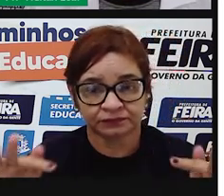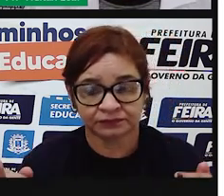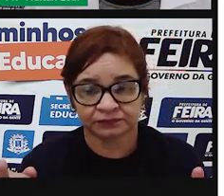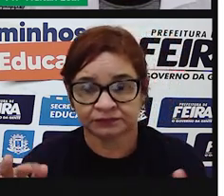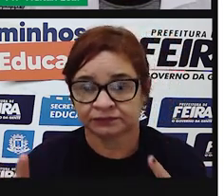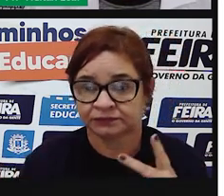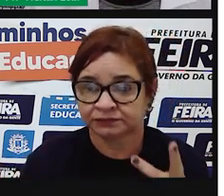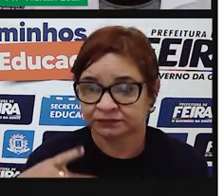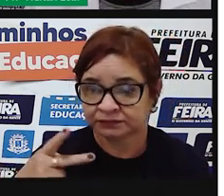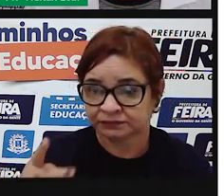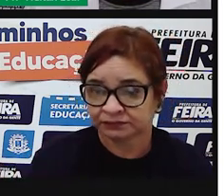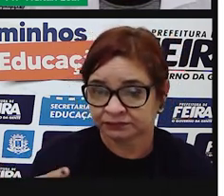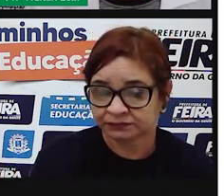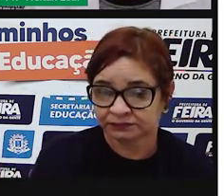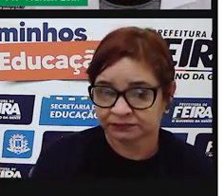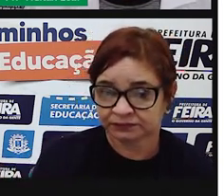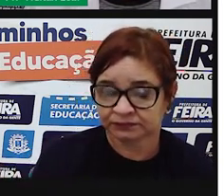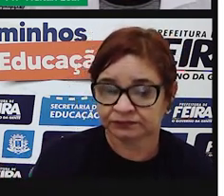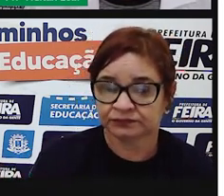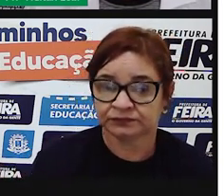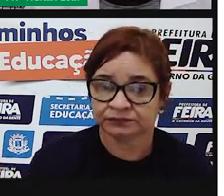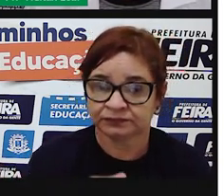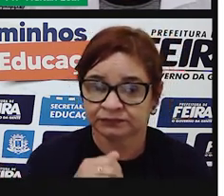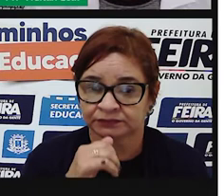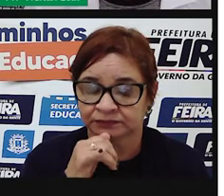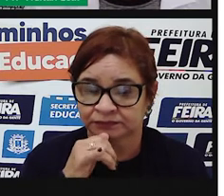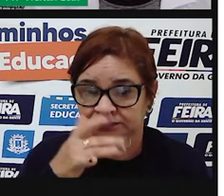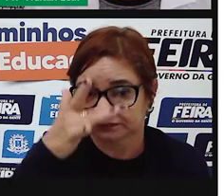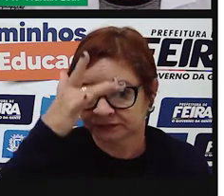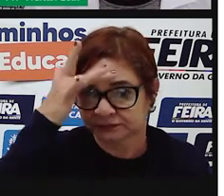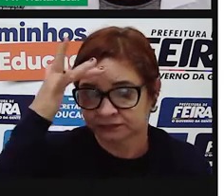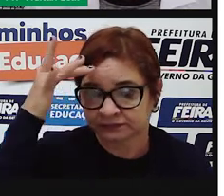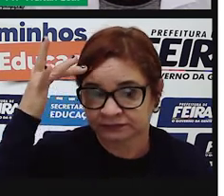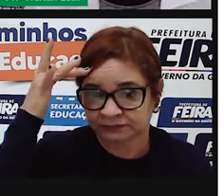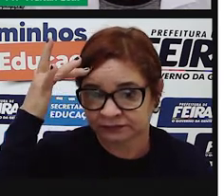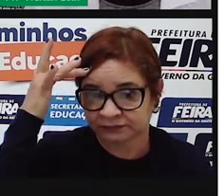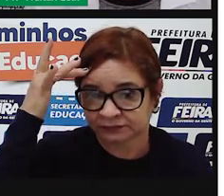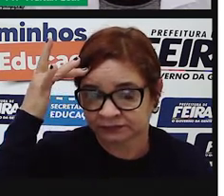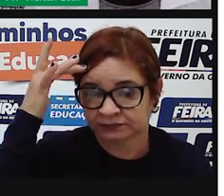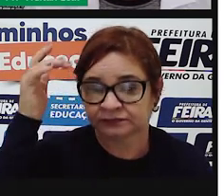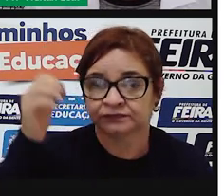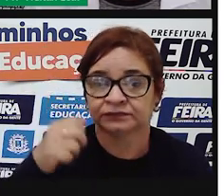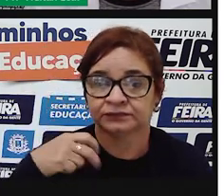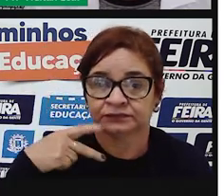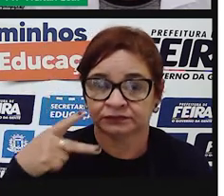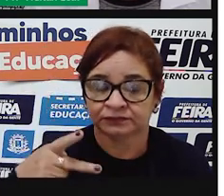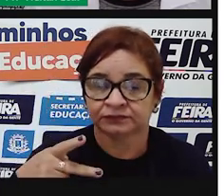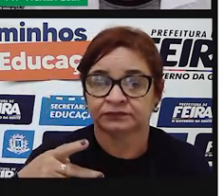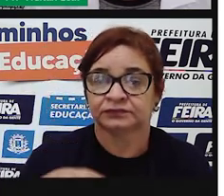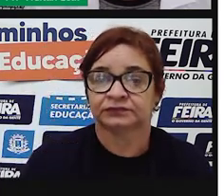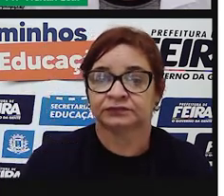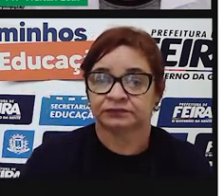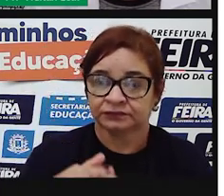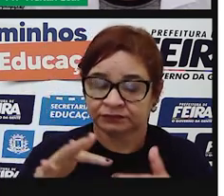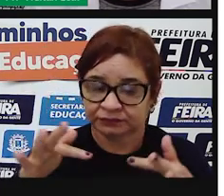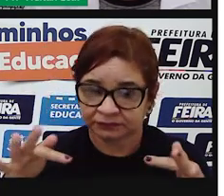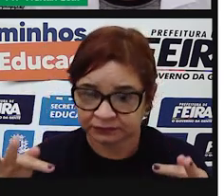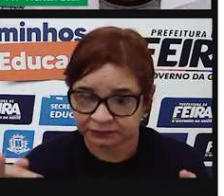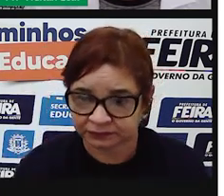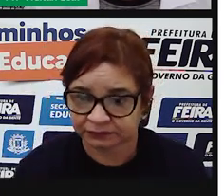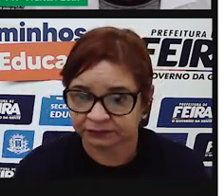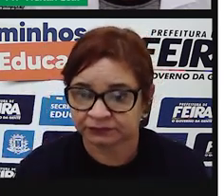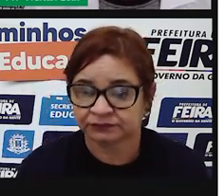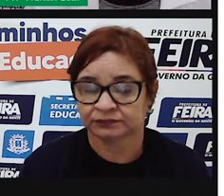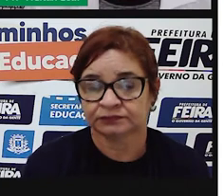é da pessoa que está e a cita, mas de alguém que citou a frase, a palavra, a expressão.